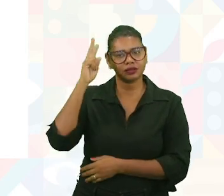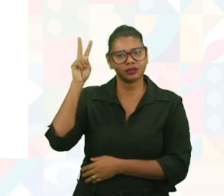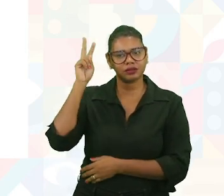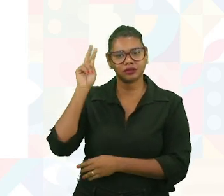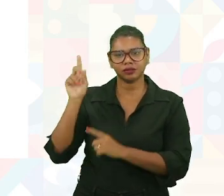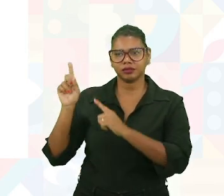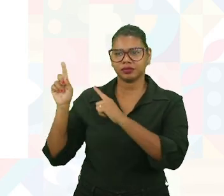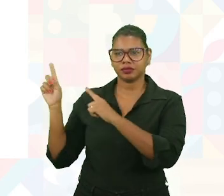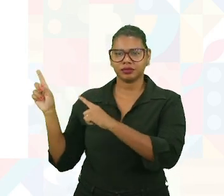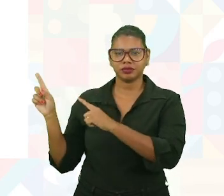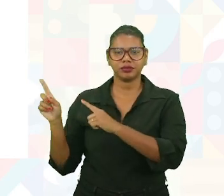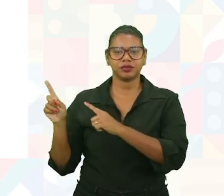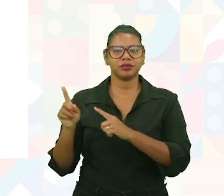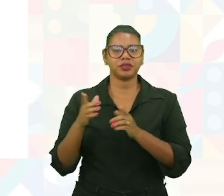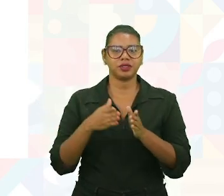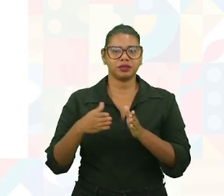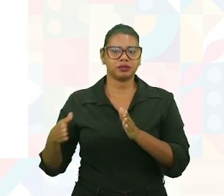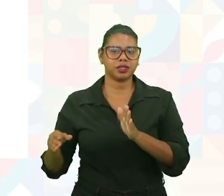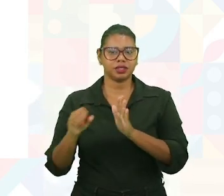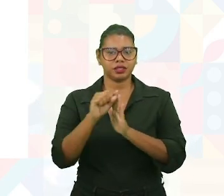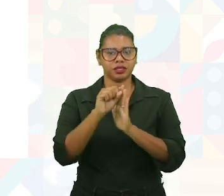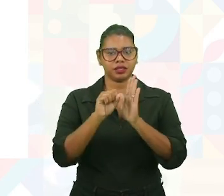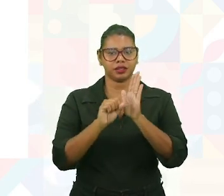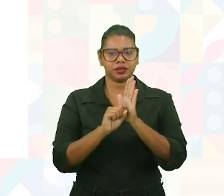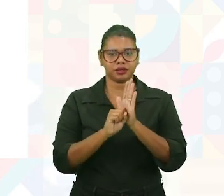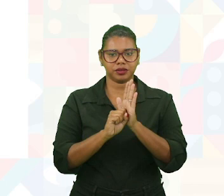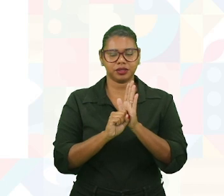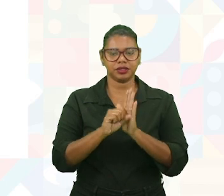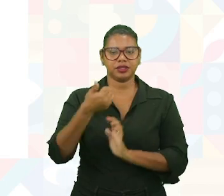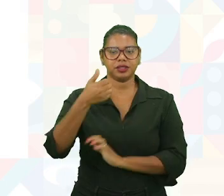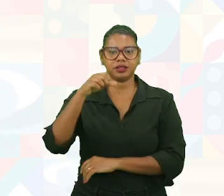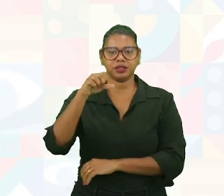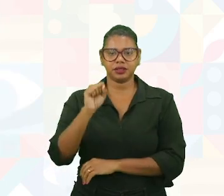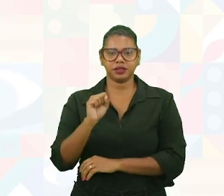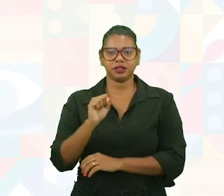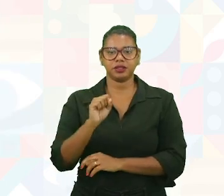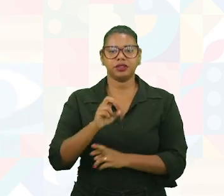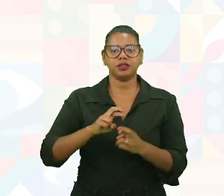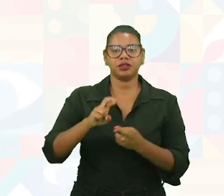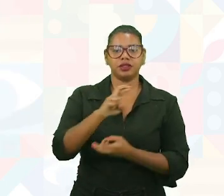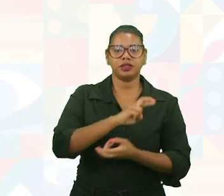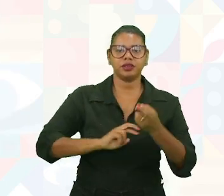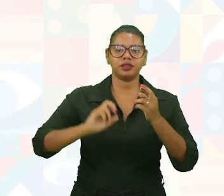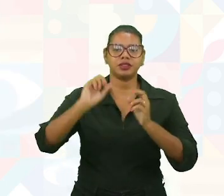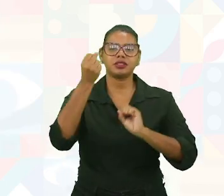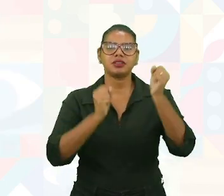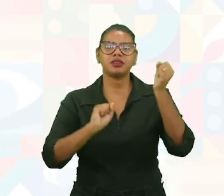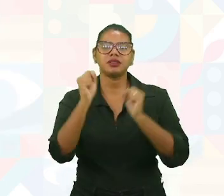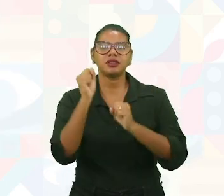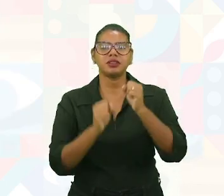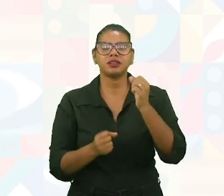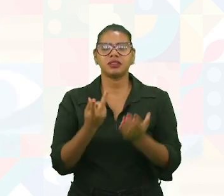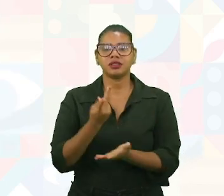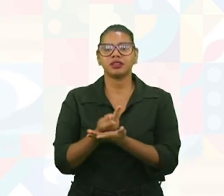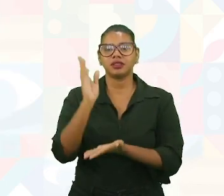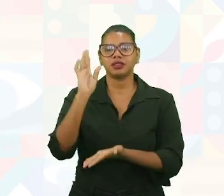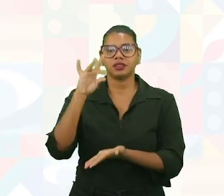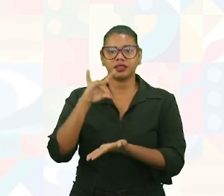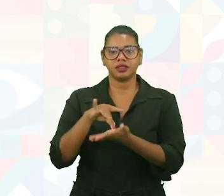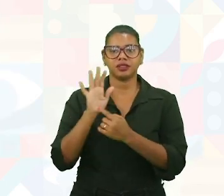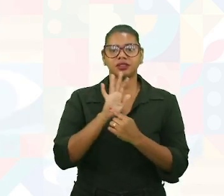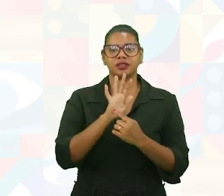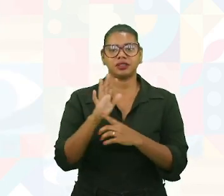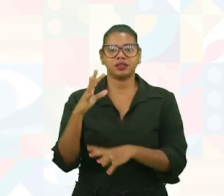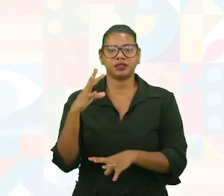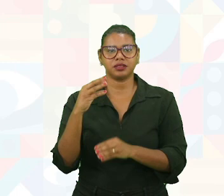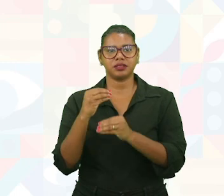na metade do século XVIII, a gente teve a revolução industrial. O é que ela trouxe? Ela trouxe um meio de produção